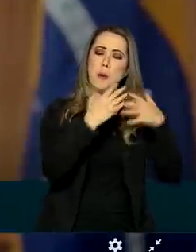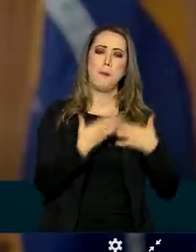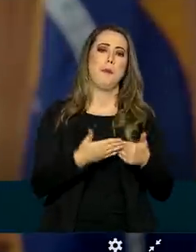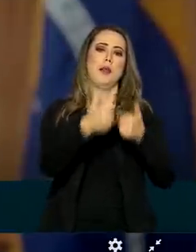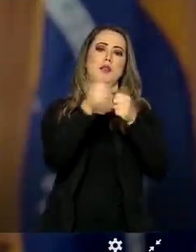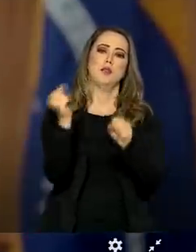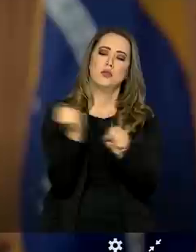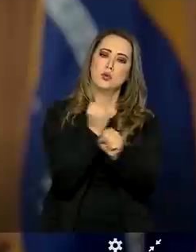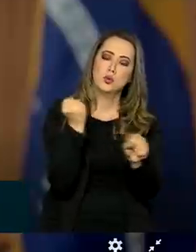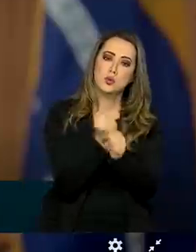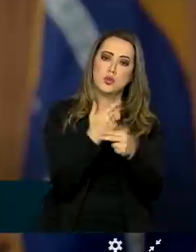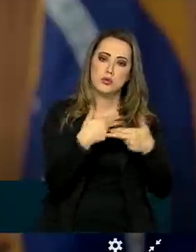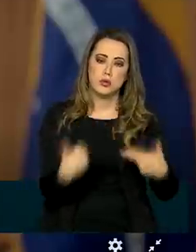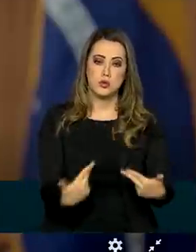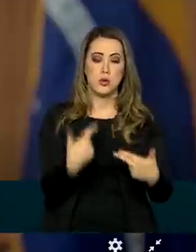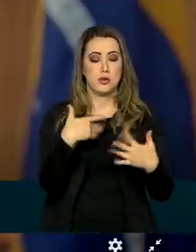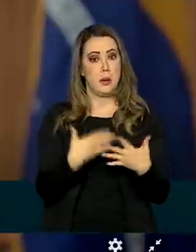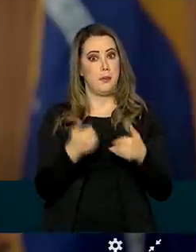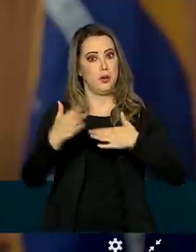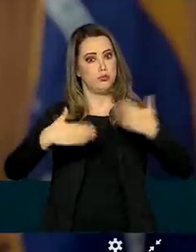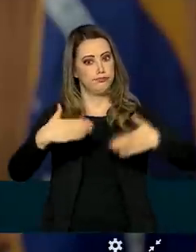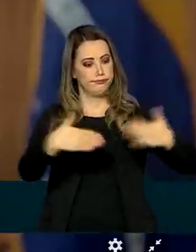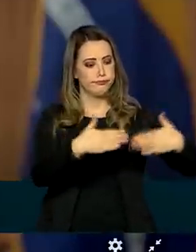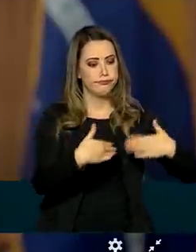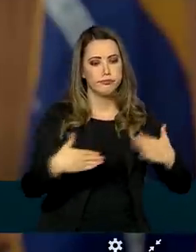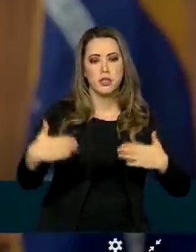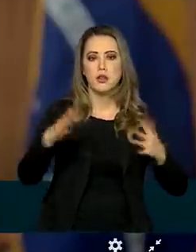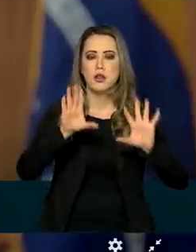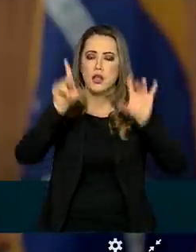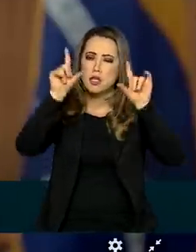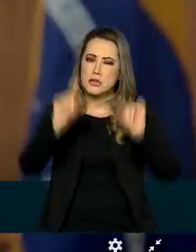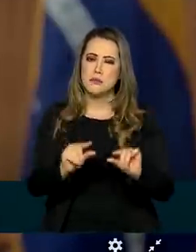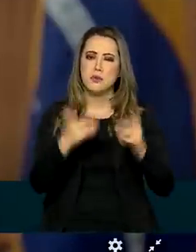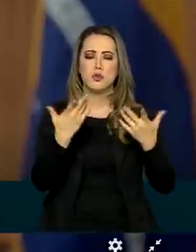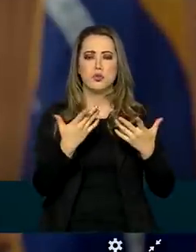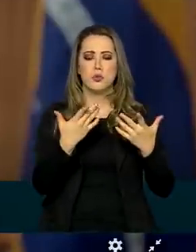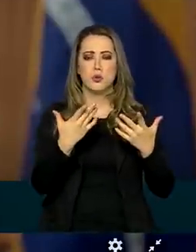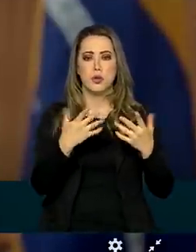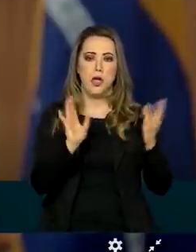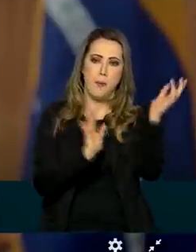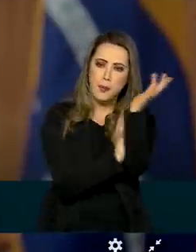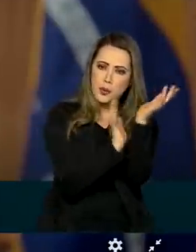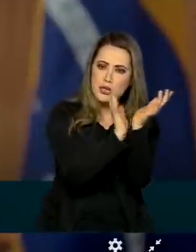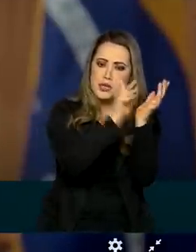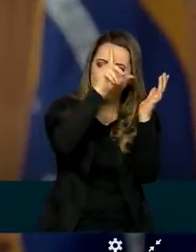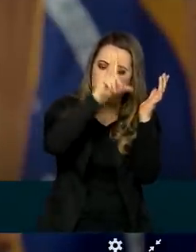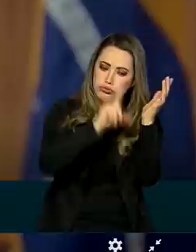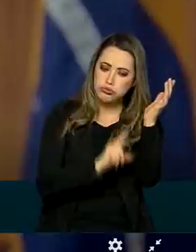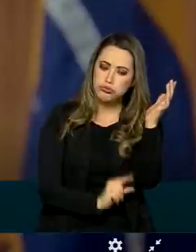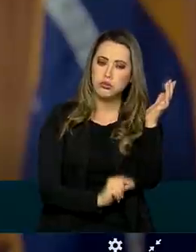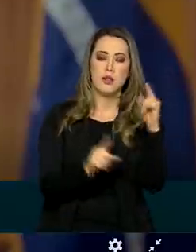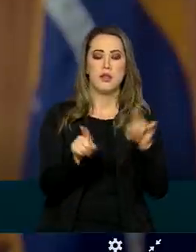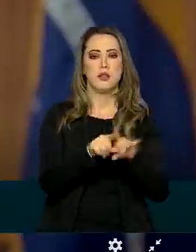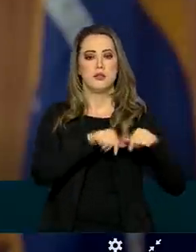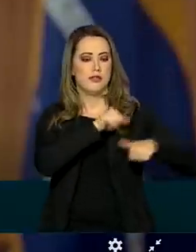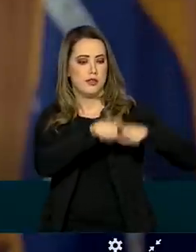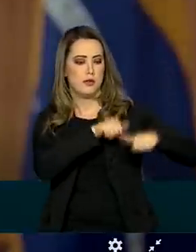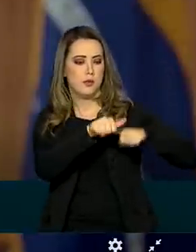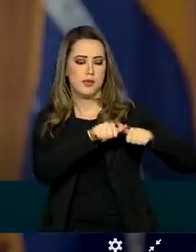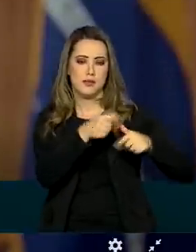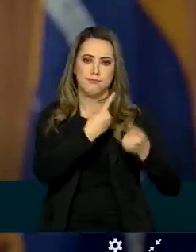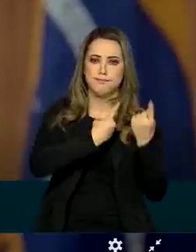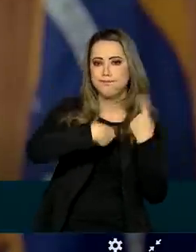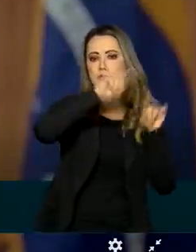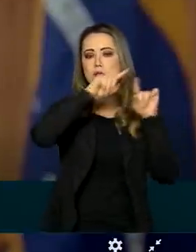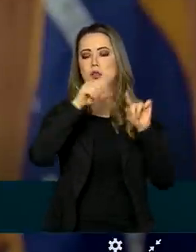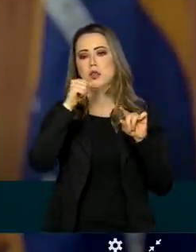infraestrutura e do ambiente de negócios, de desburocratização, transformação e modernização do Estado brasileiro.